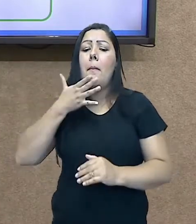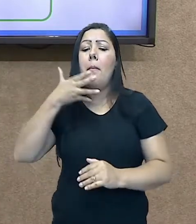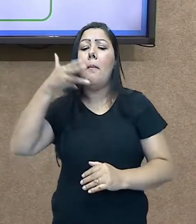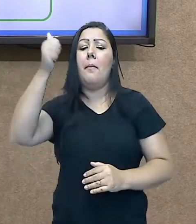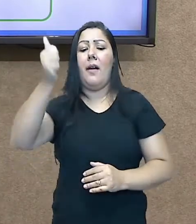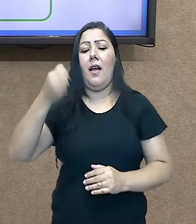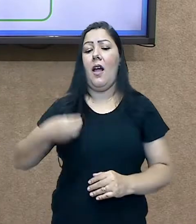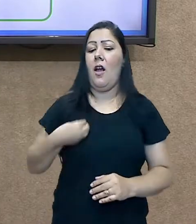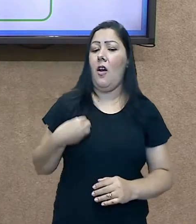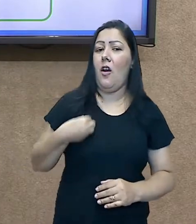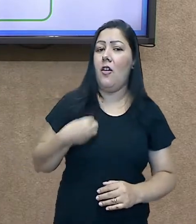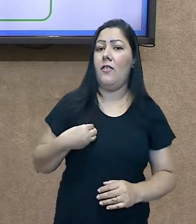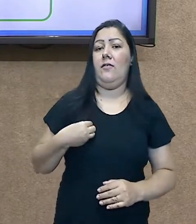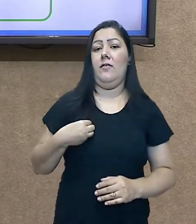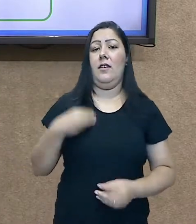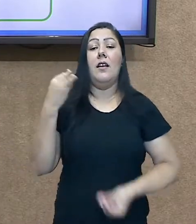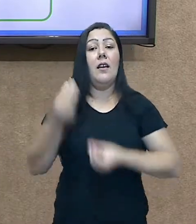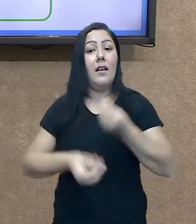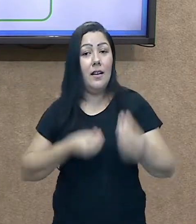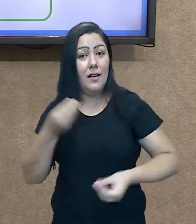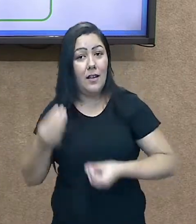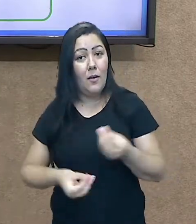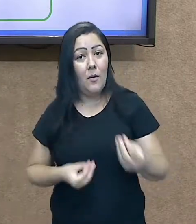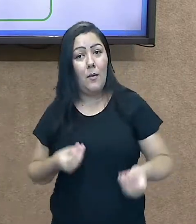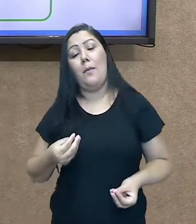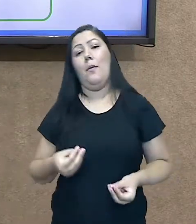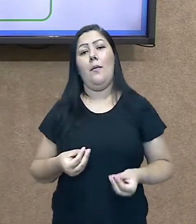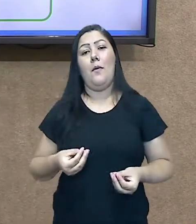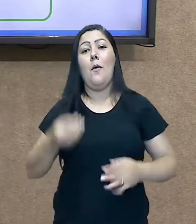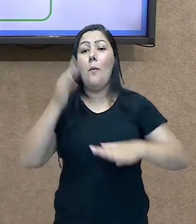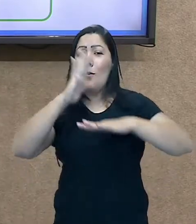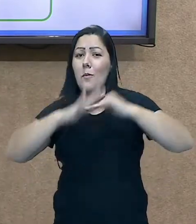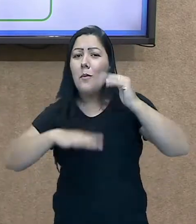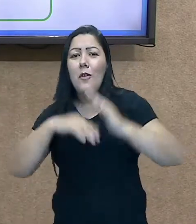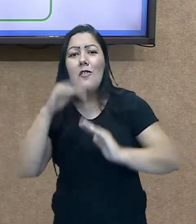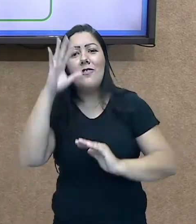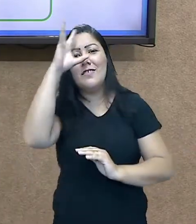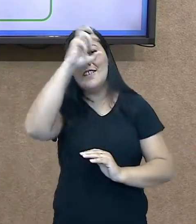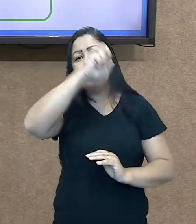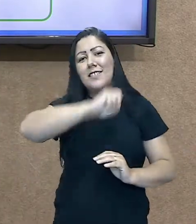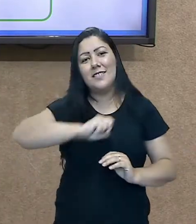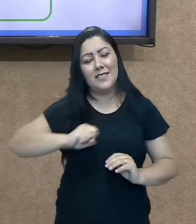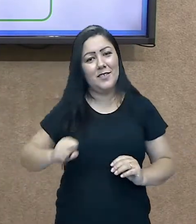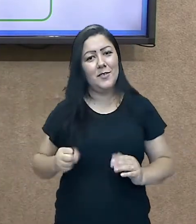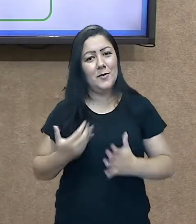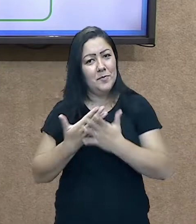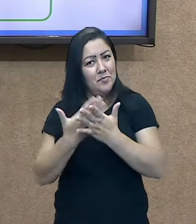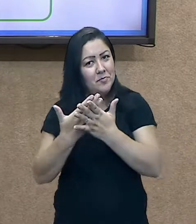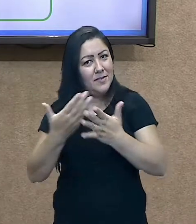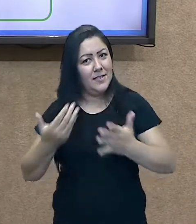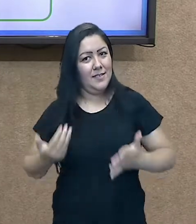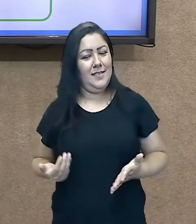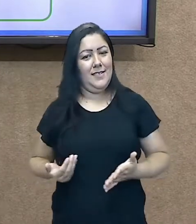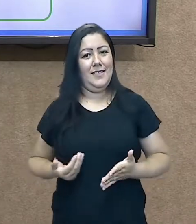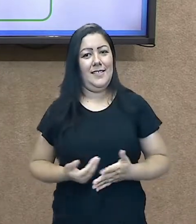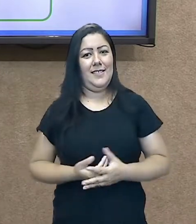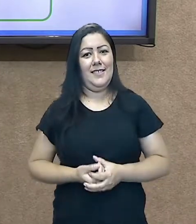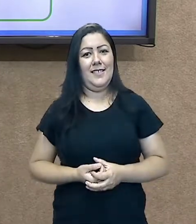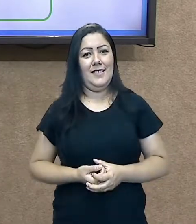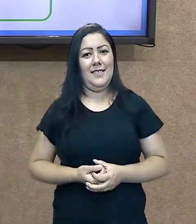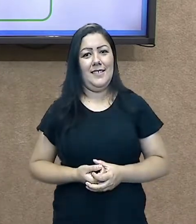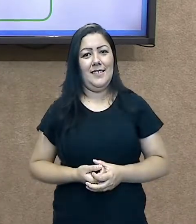iniciando, já está na terceira fase da sua vida acadêmica, porque você já está se formando